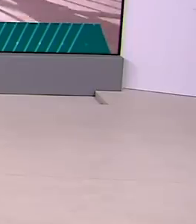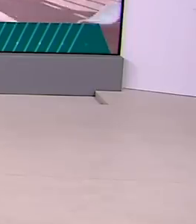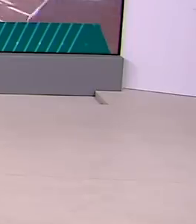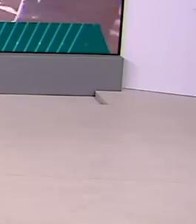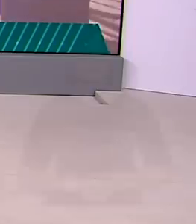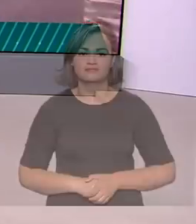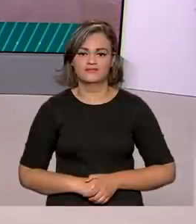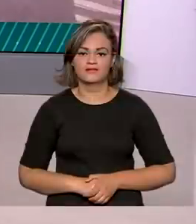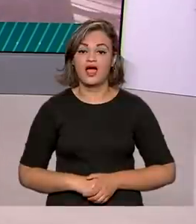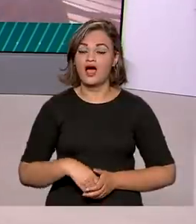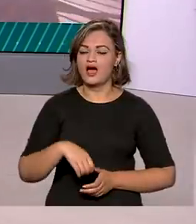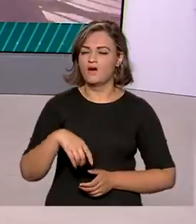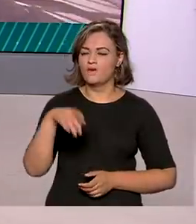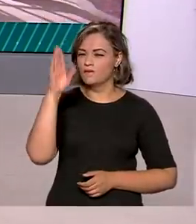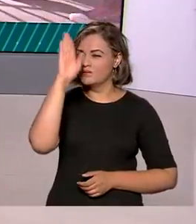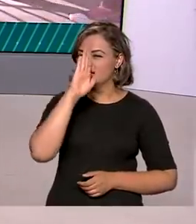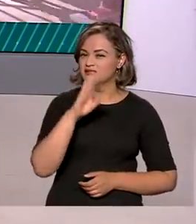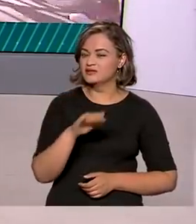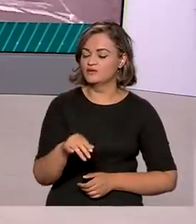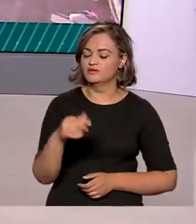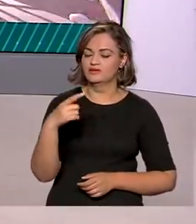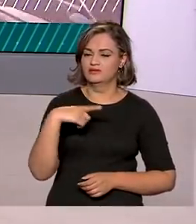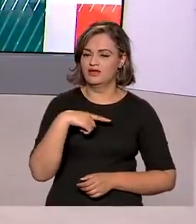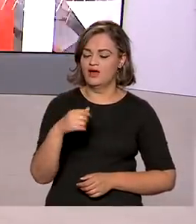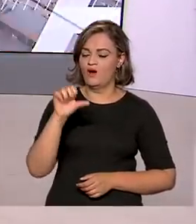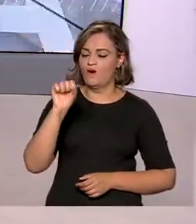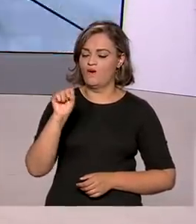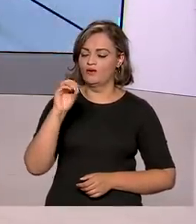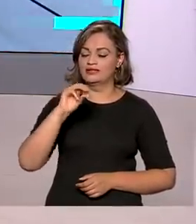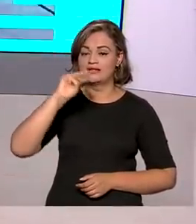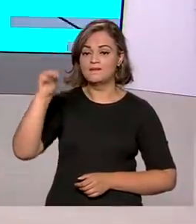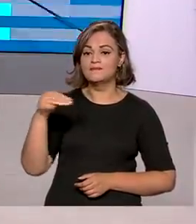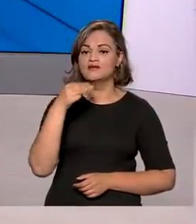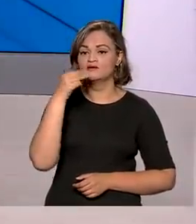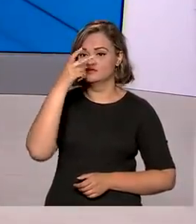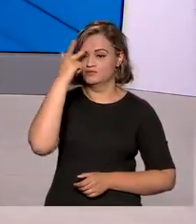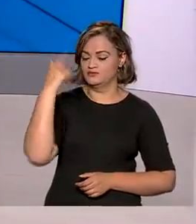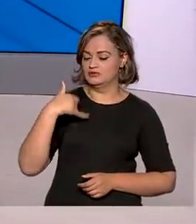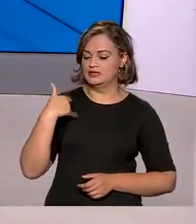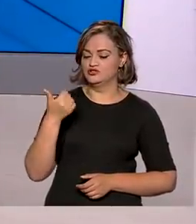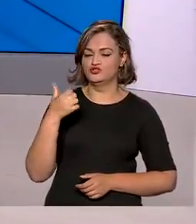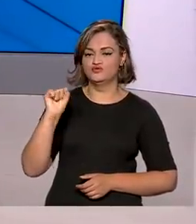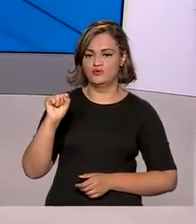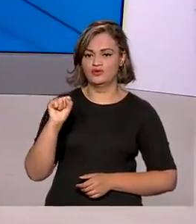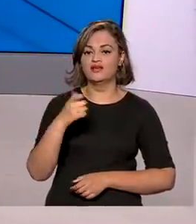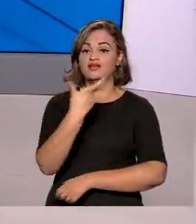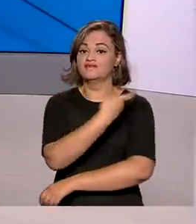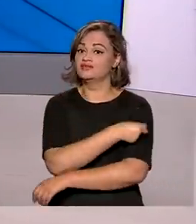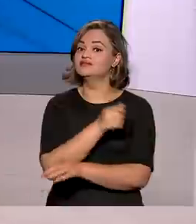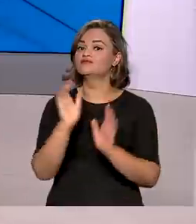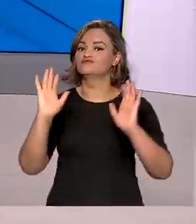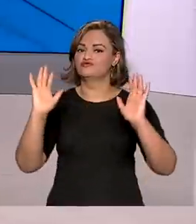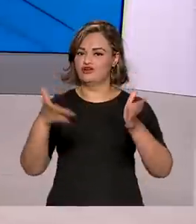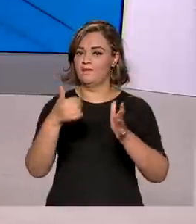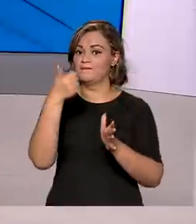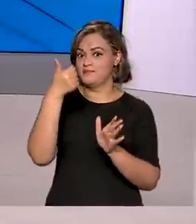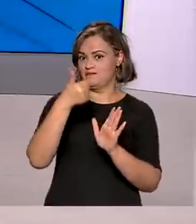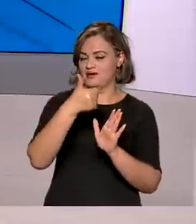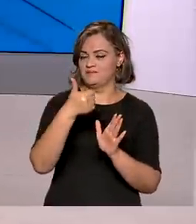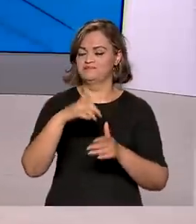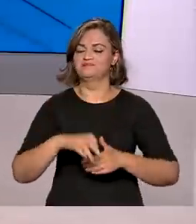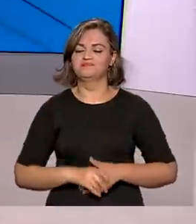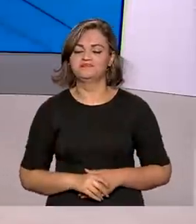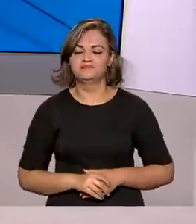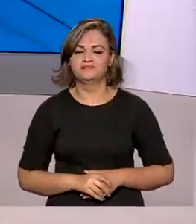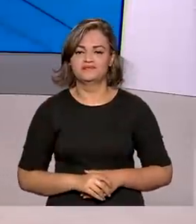O Brasil ultrapassou a marca de 80 milhões de pessoas acima de 18 anos que já tomaram a primeira dose da